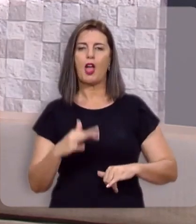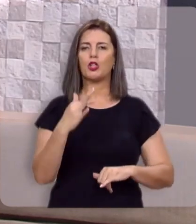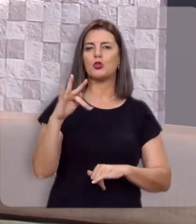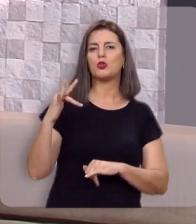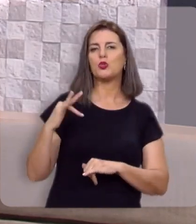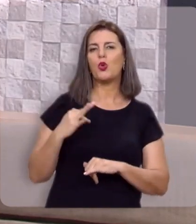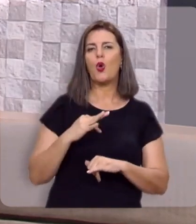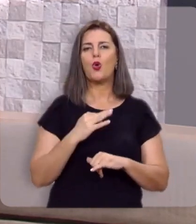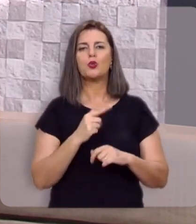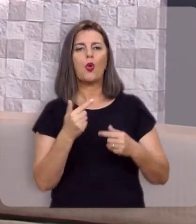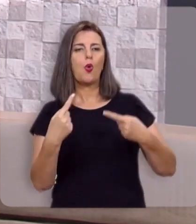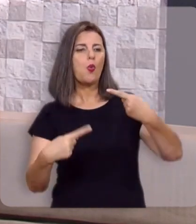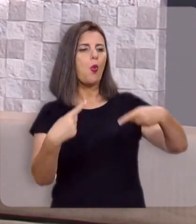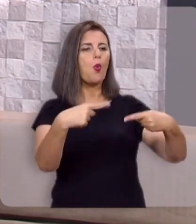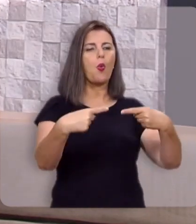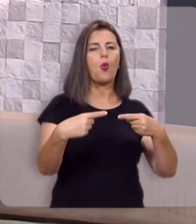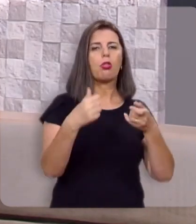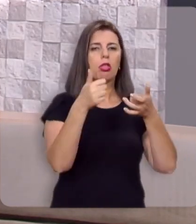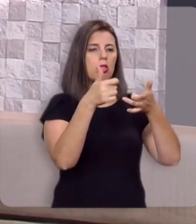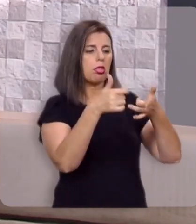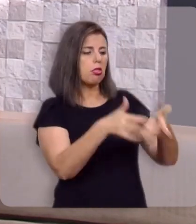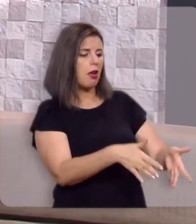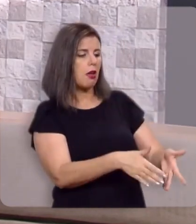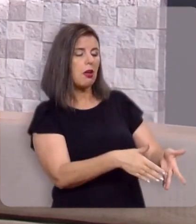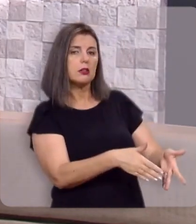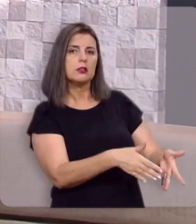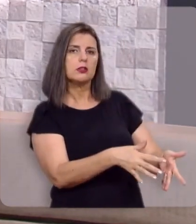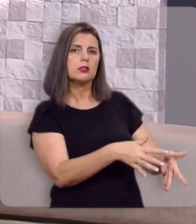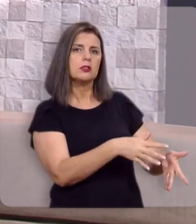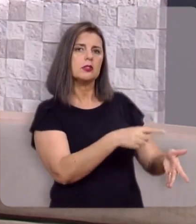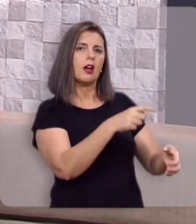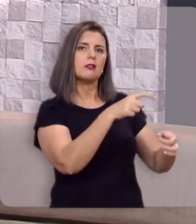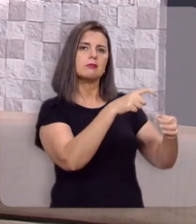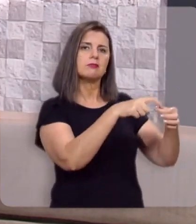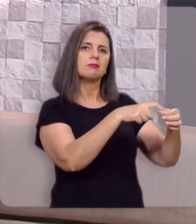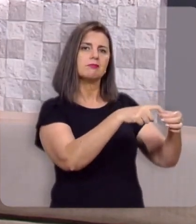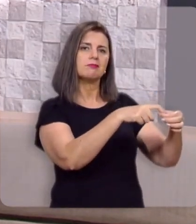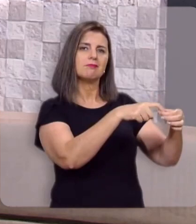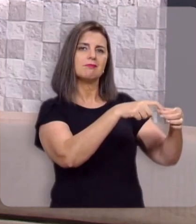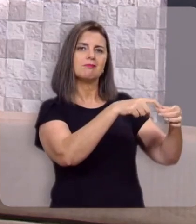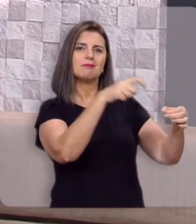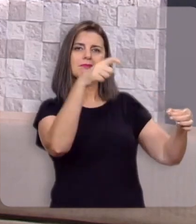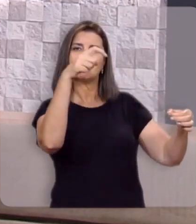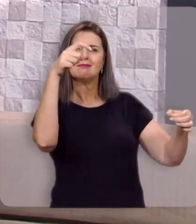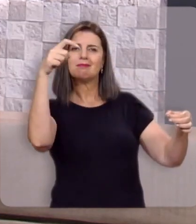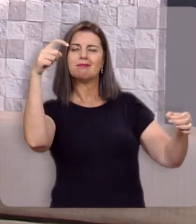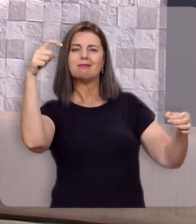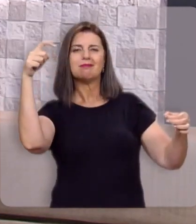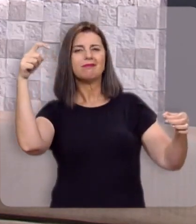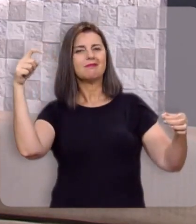sofrimentos, das contradições, das lutas, das lágrimas.